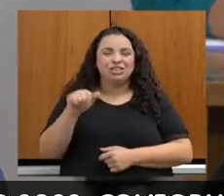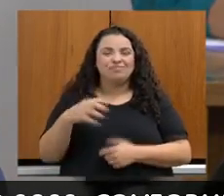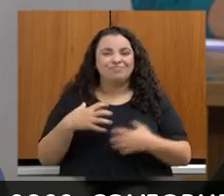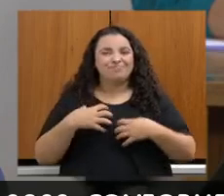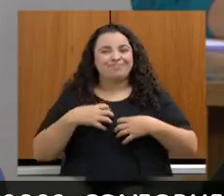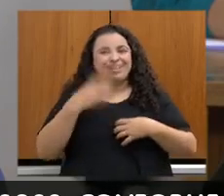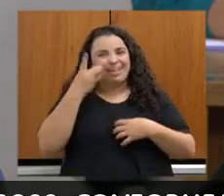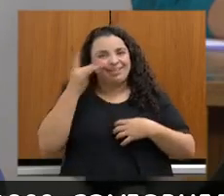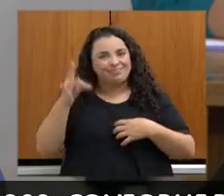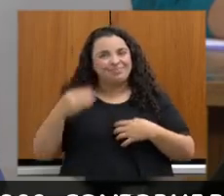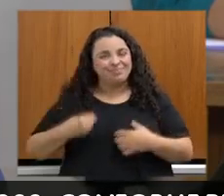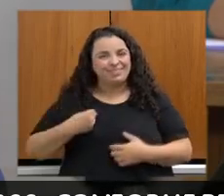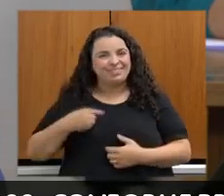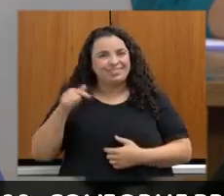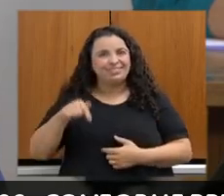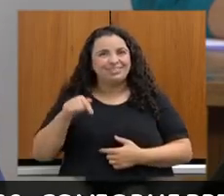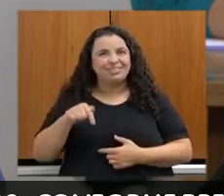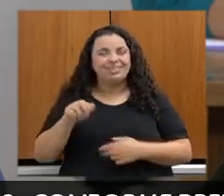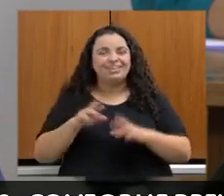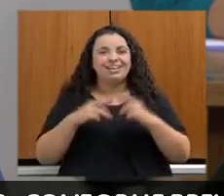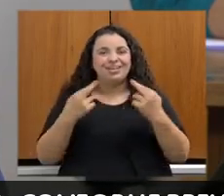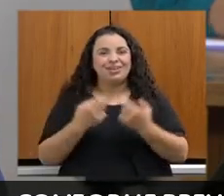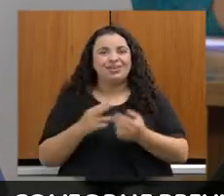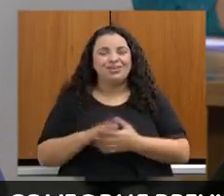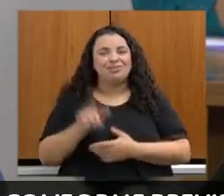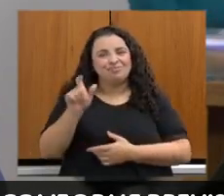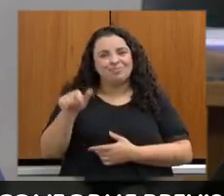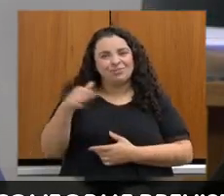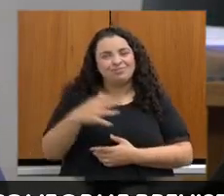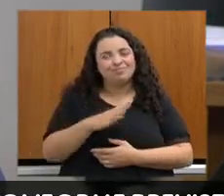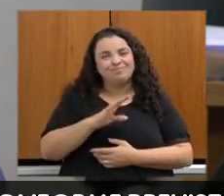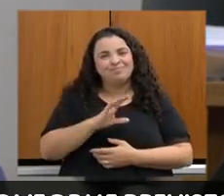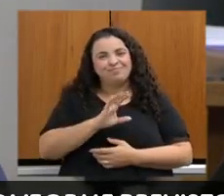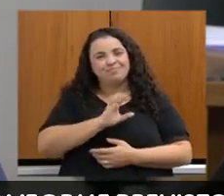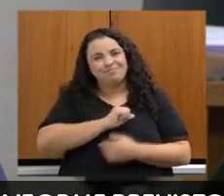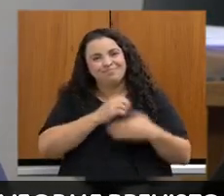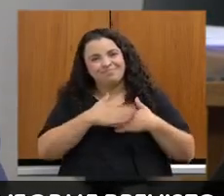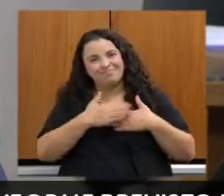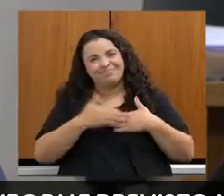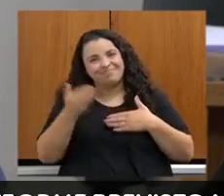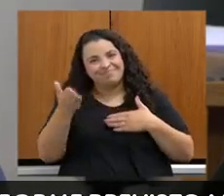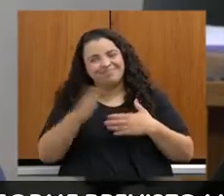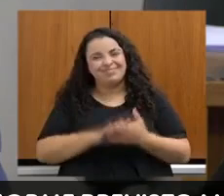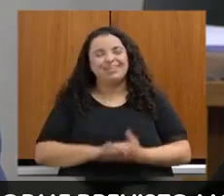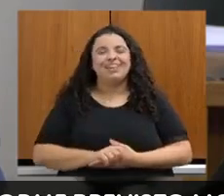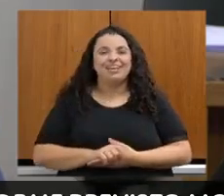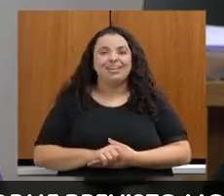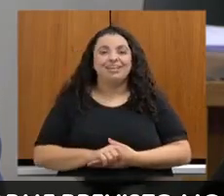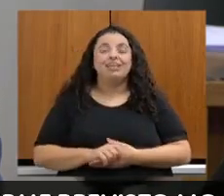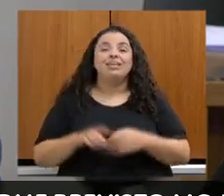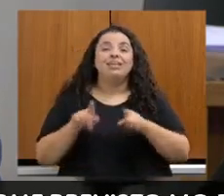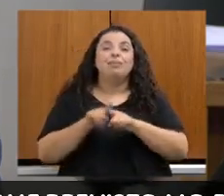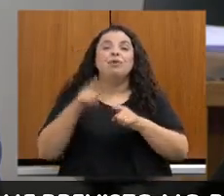pessoa que eu tenho muito carinho, significa muito para mim. E também da Simone,